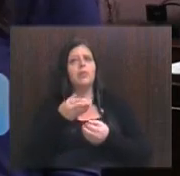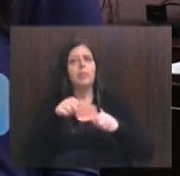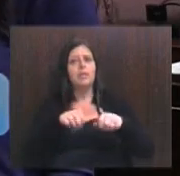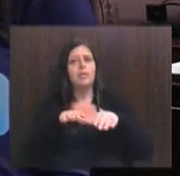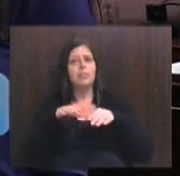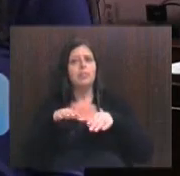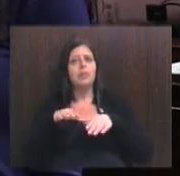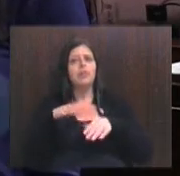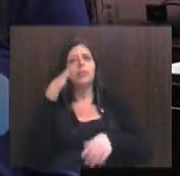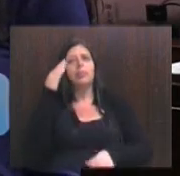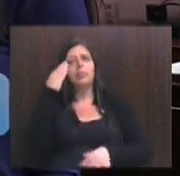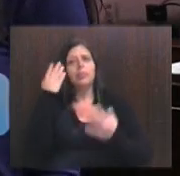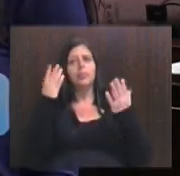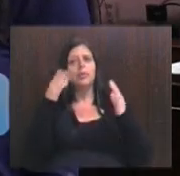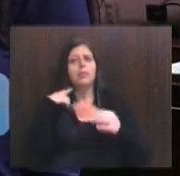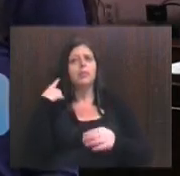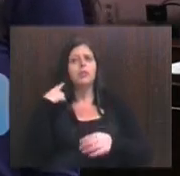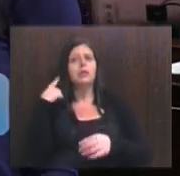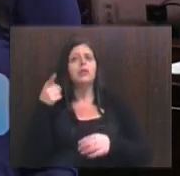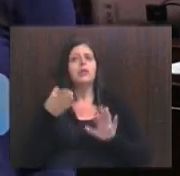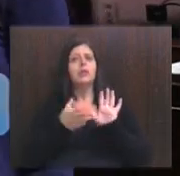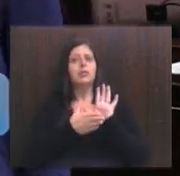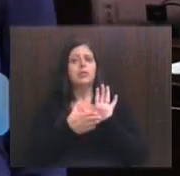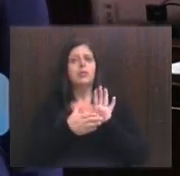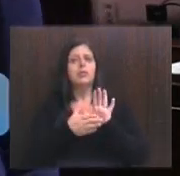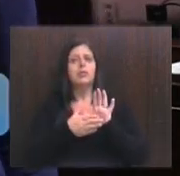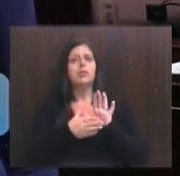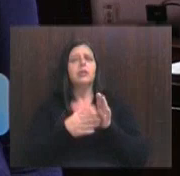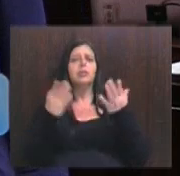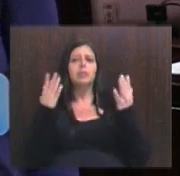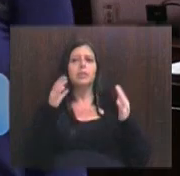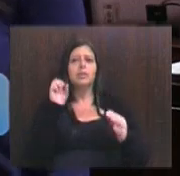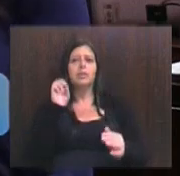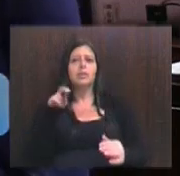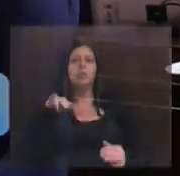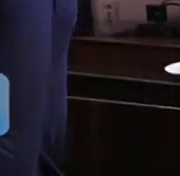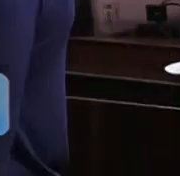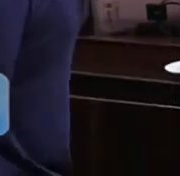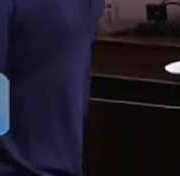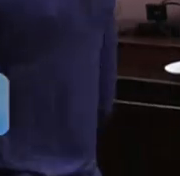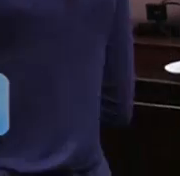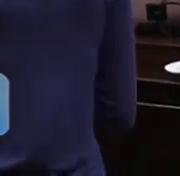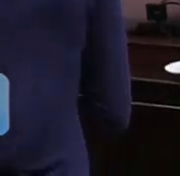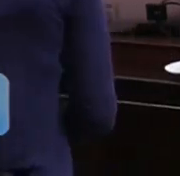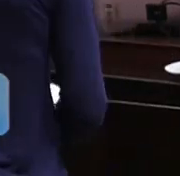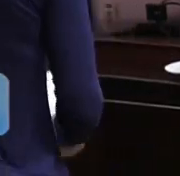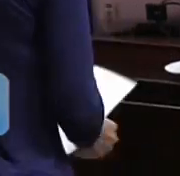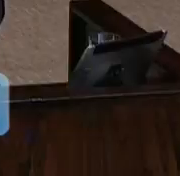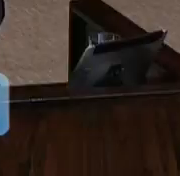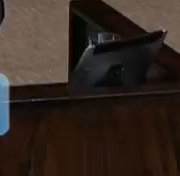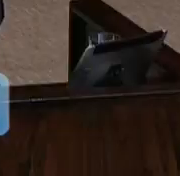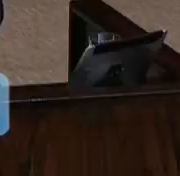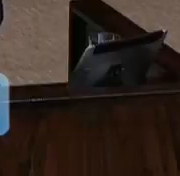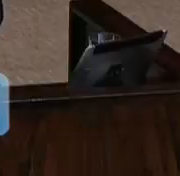Legislativa. Parabéns, deputado, pela proposição. Parabéns, CENG, de vida longa. Obrigado, deputada.